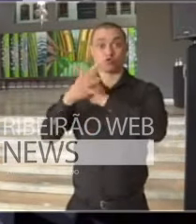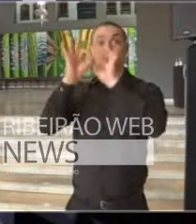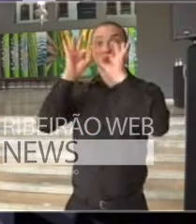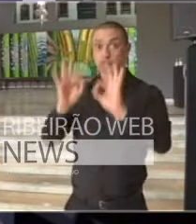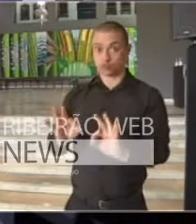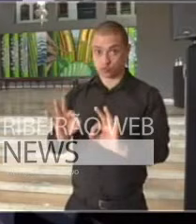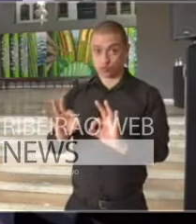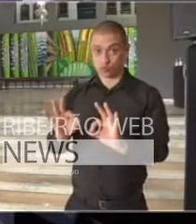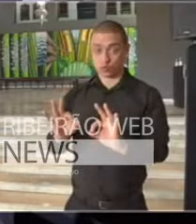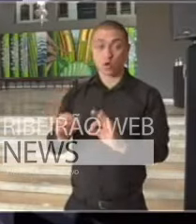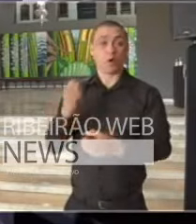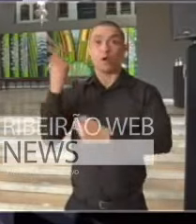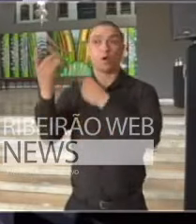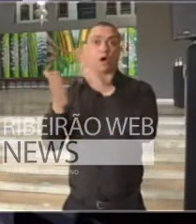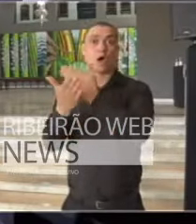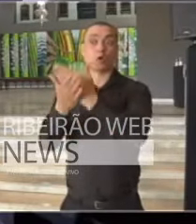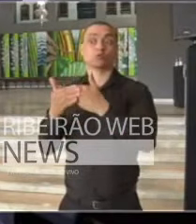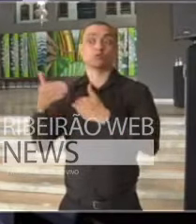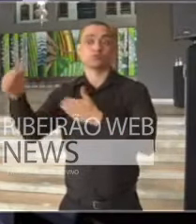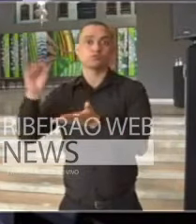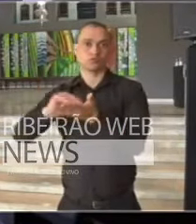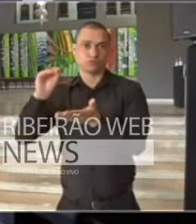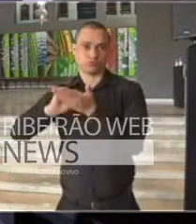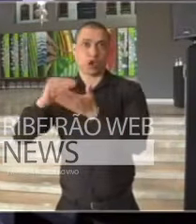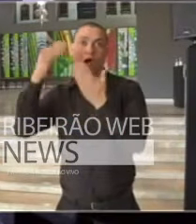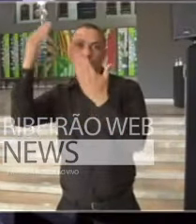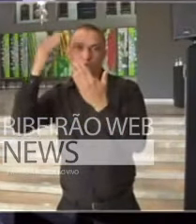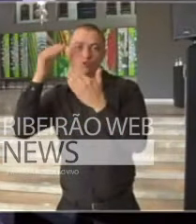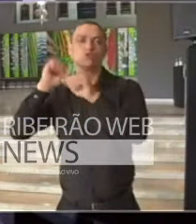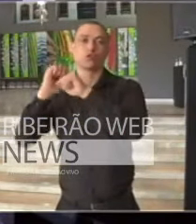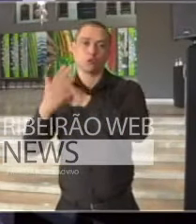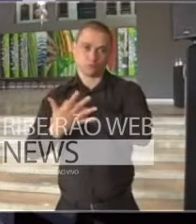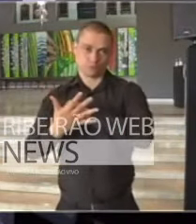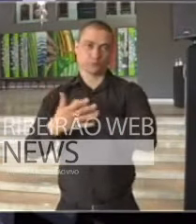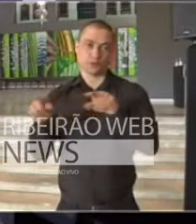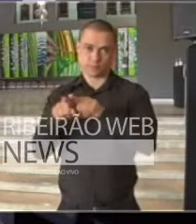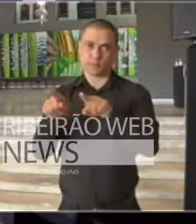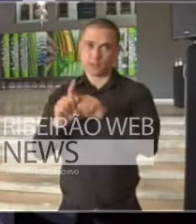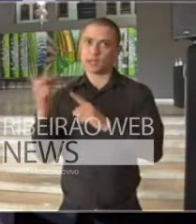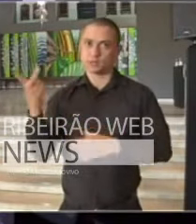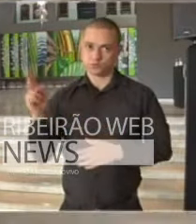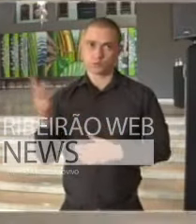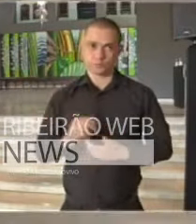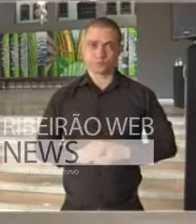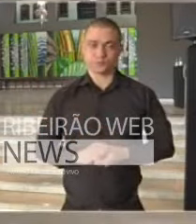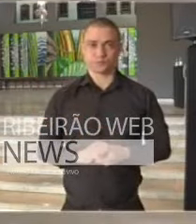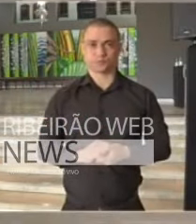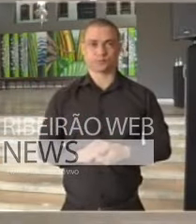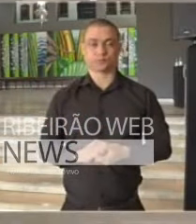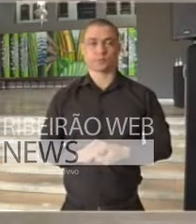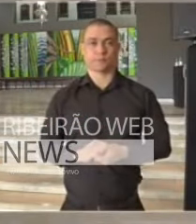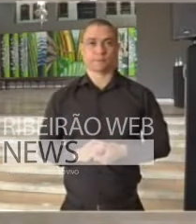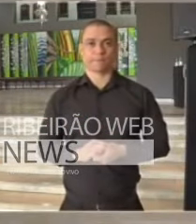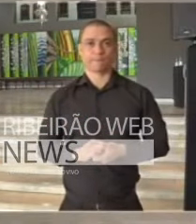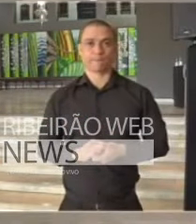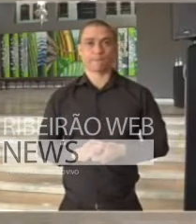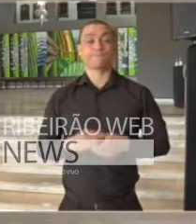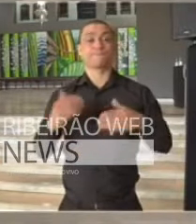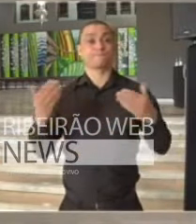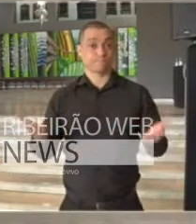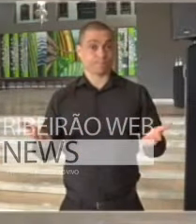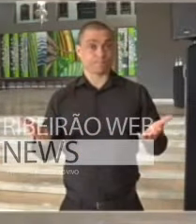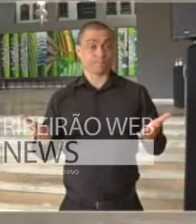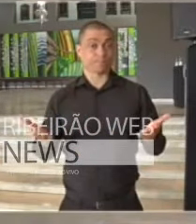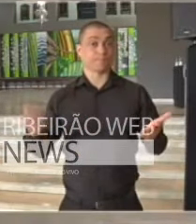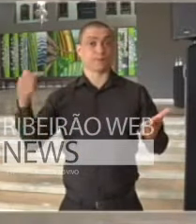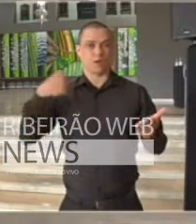pacientes a serem confirmados, como os pacientes já confirmados de COVID-19. Com isso,